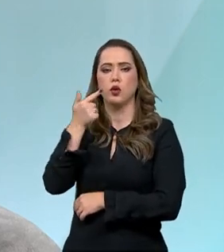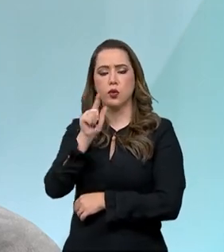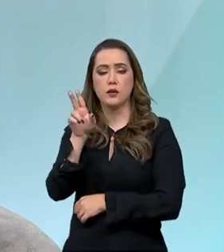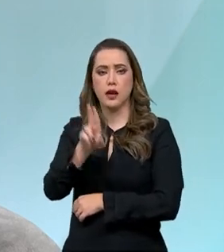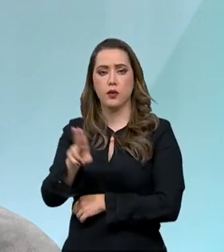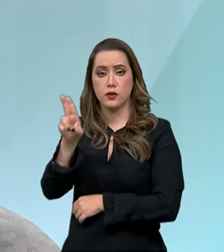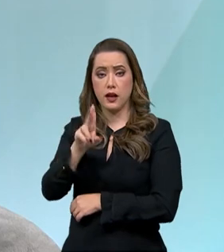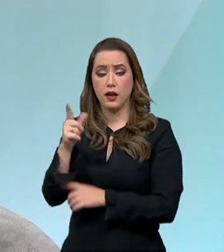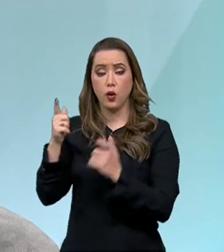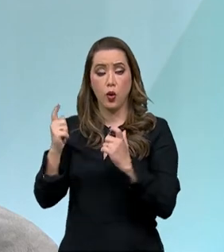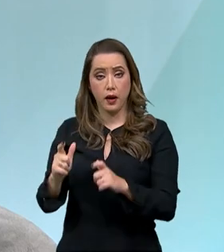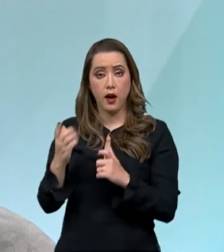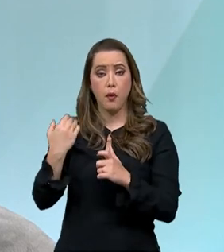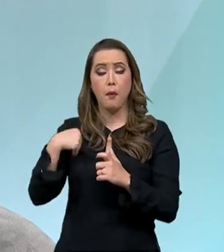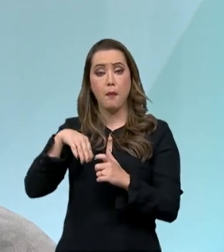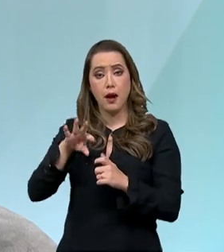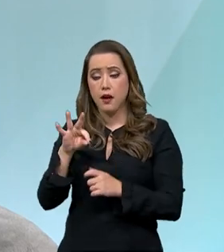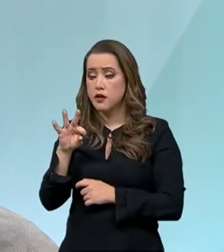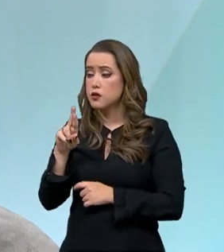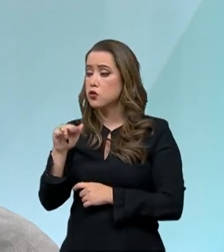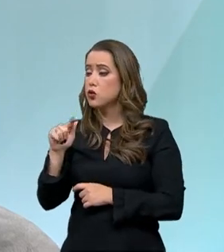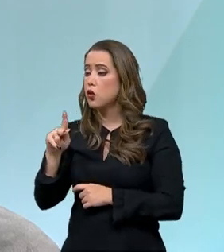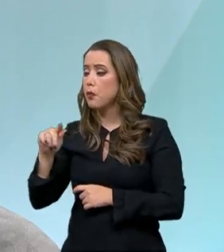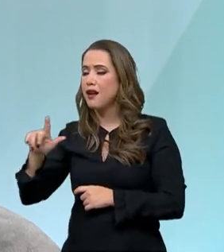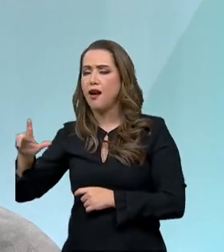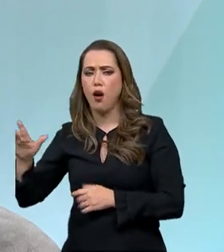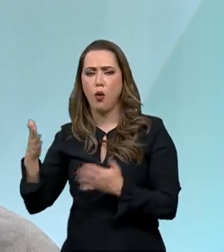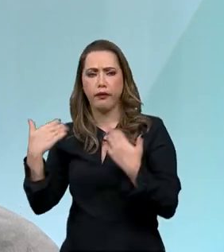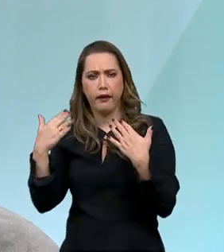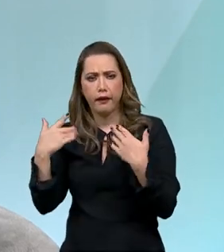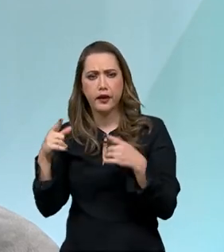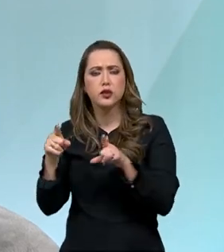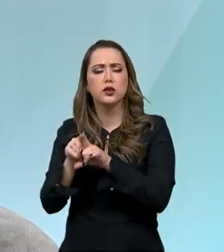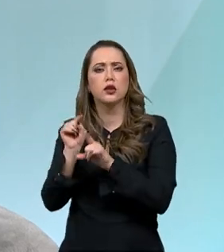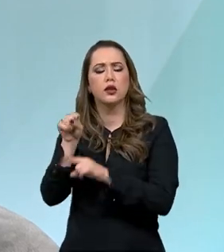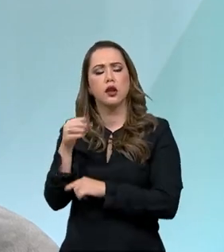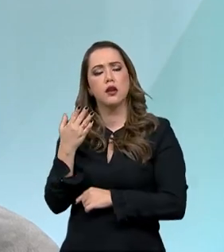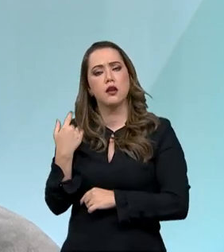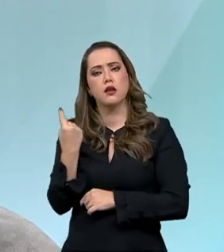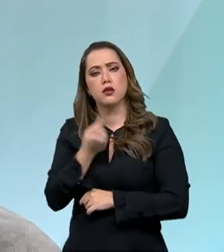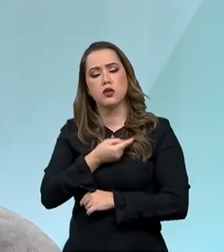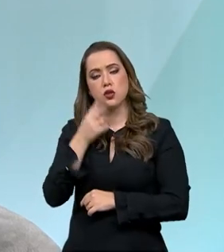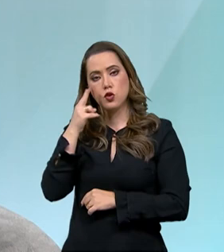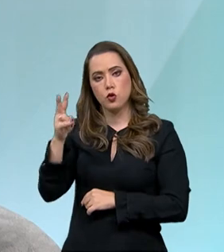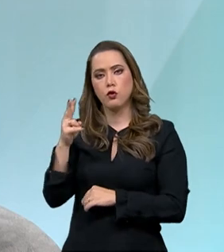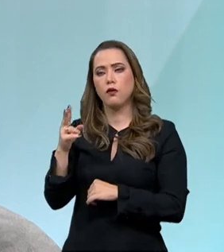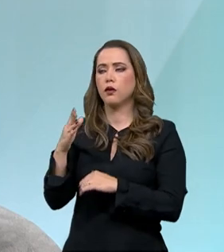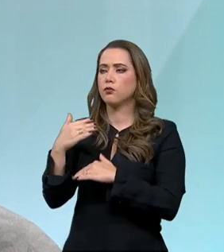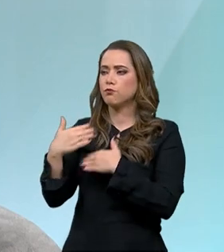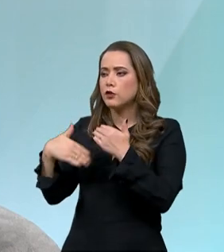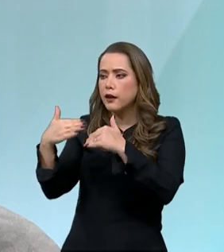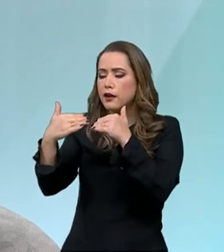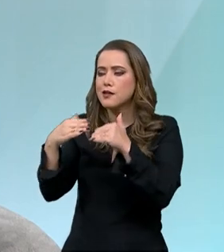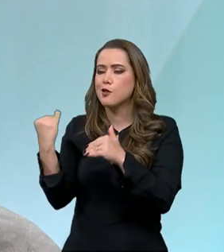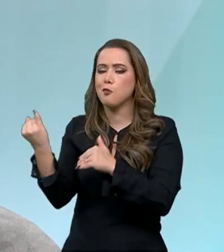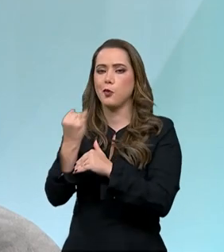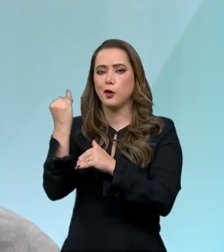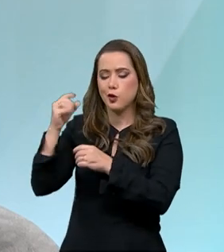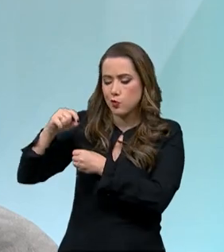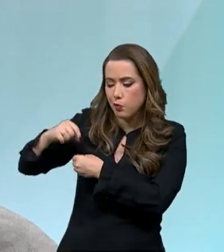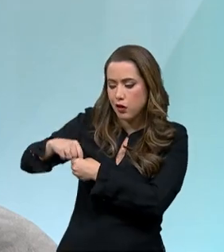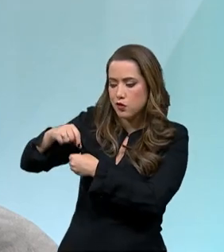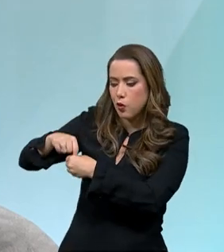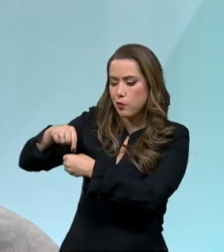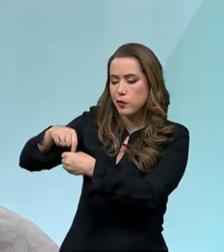a região mais tropical, né? E isso tem crescido de forma bastante interessante, que até